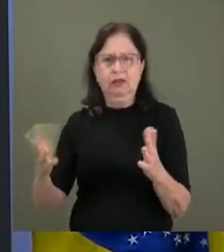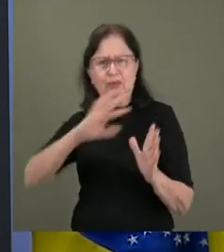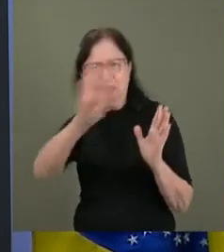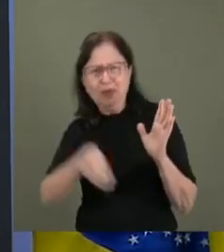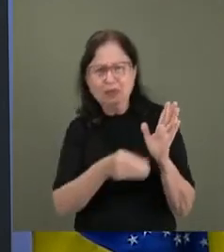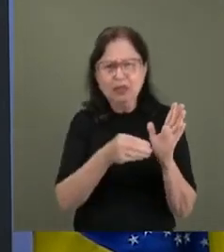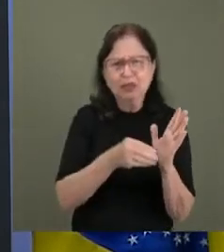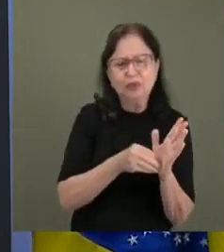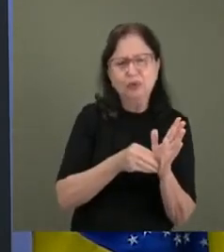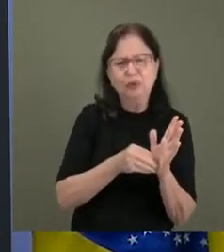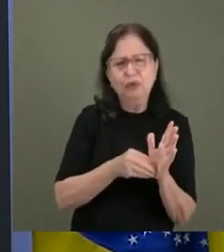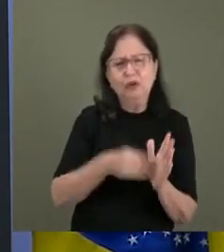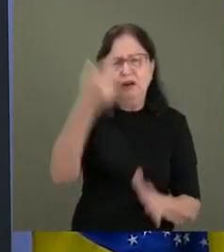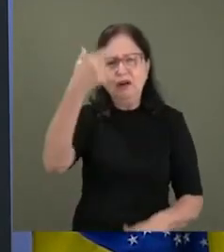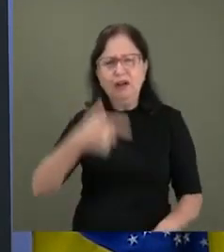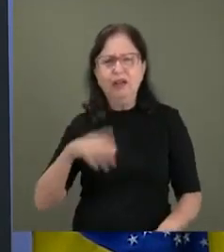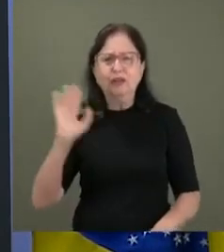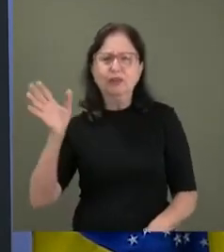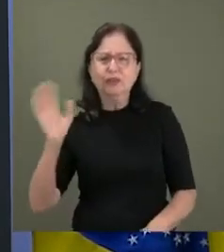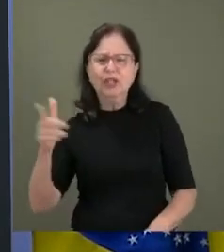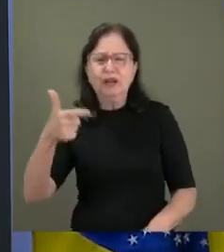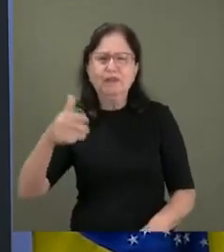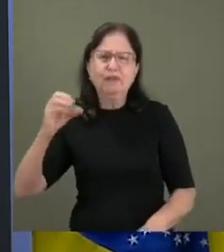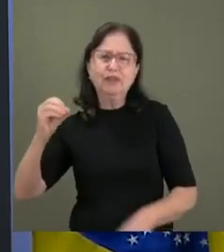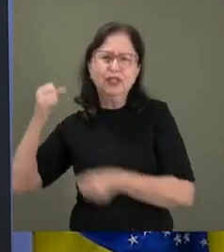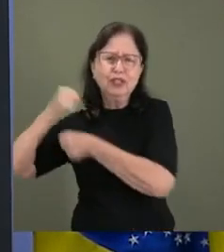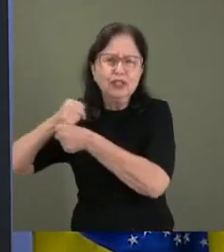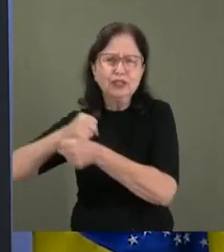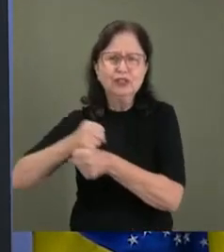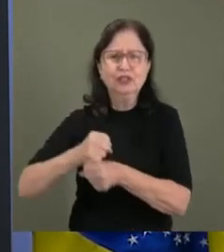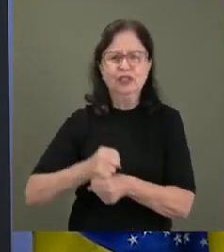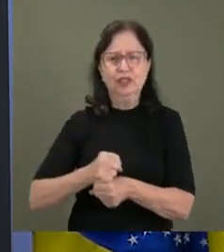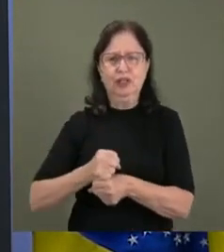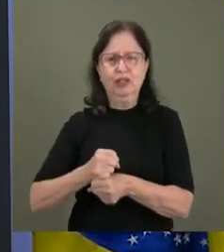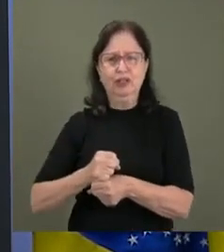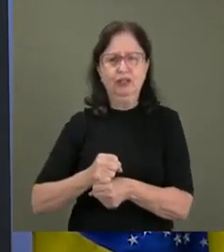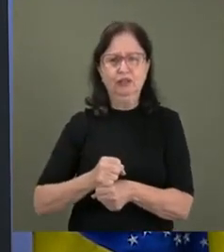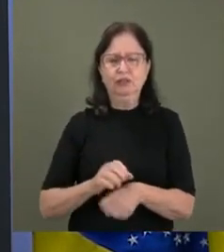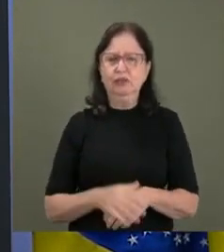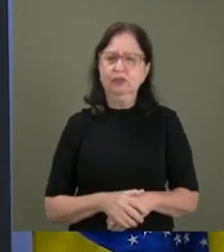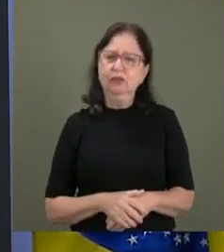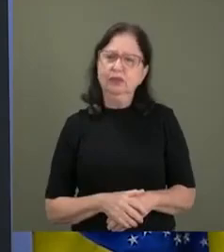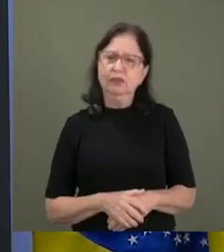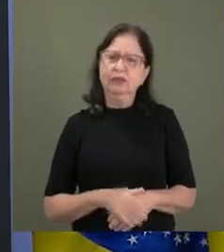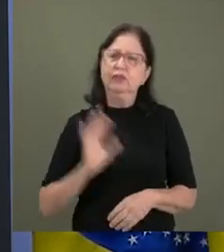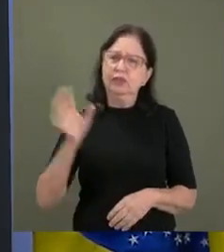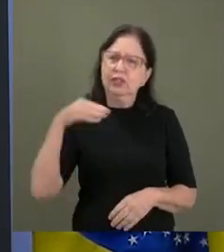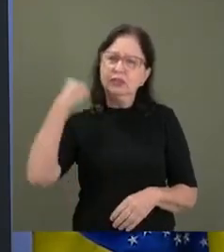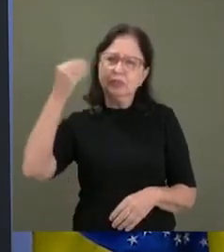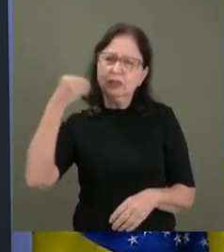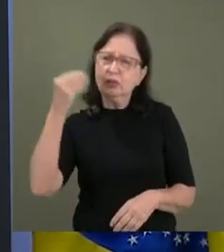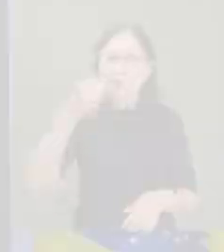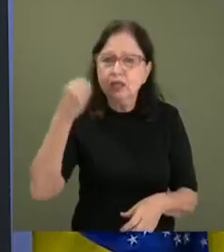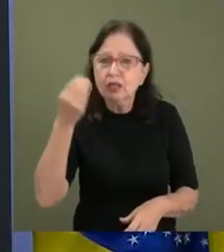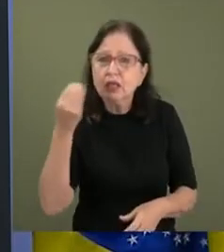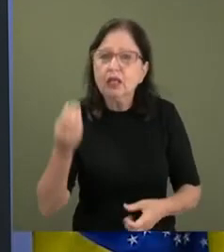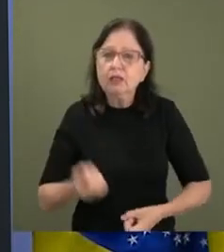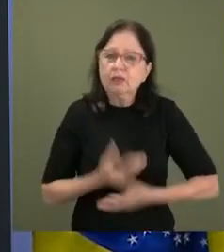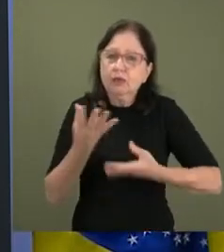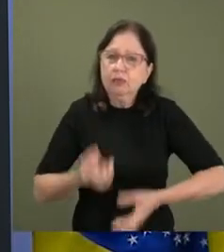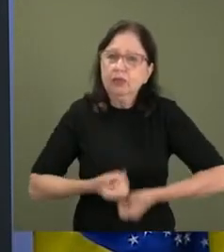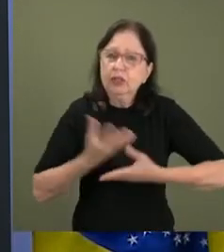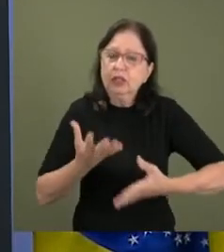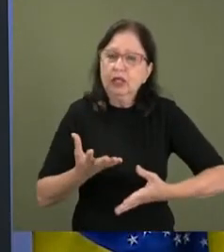Estou empreendendo há 16, pagando impostos, empregando pessoas. Eu nunca havia ouvido falar no termo fantasy game. Se um